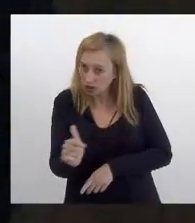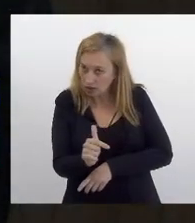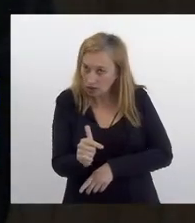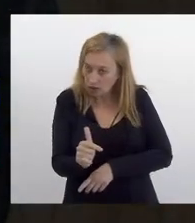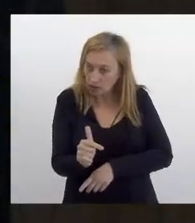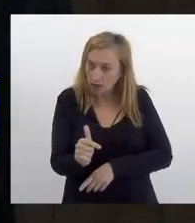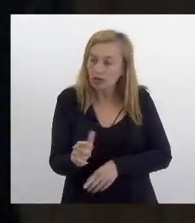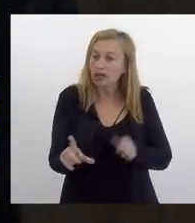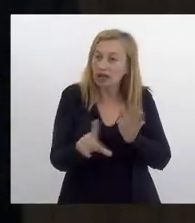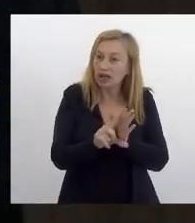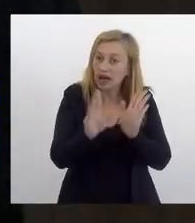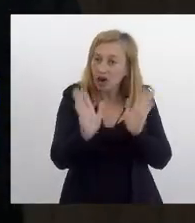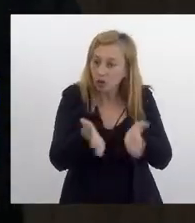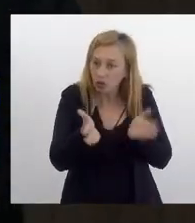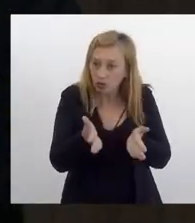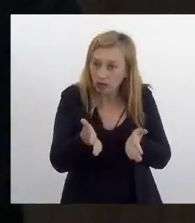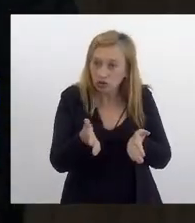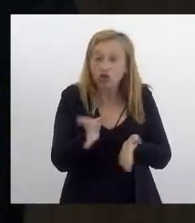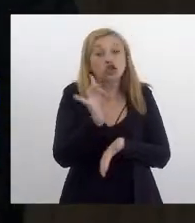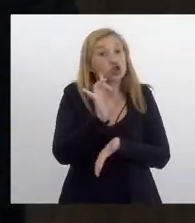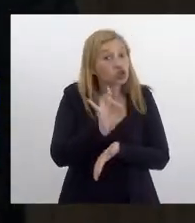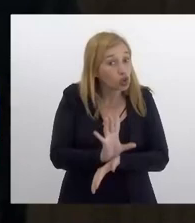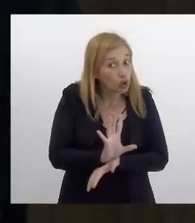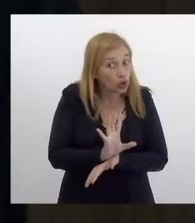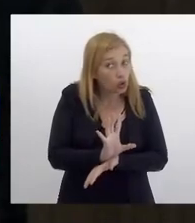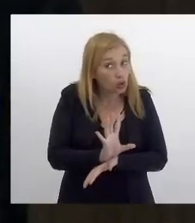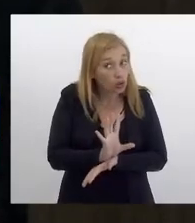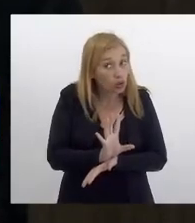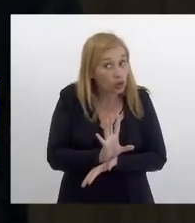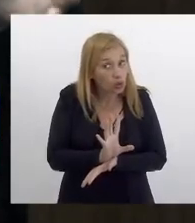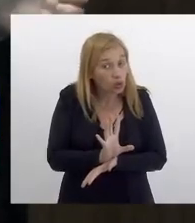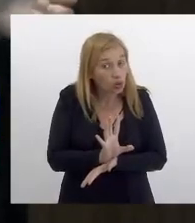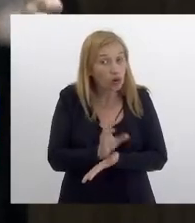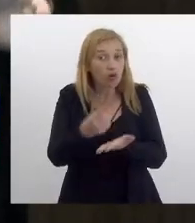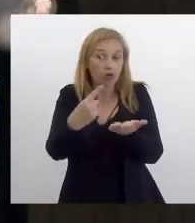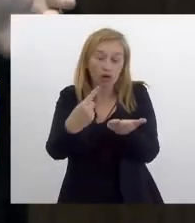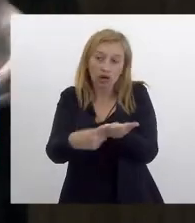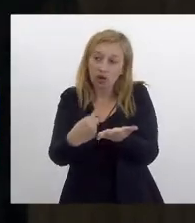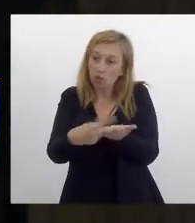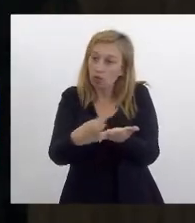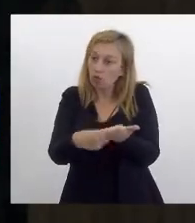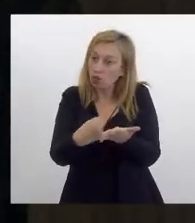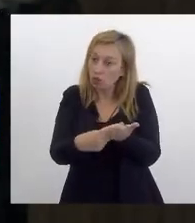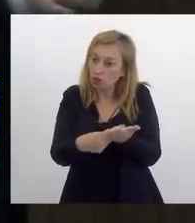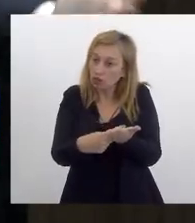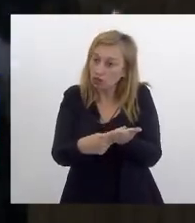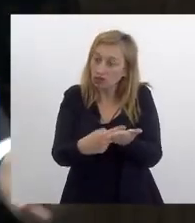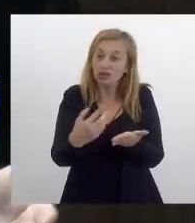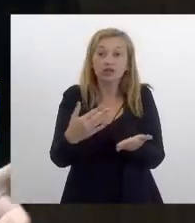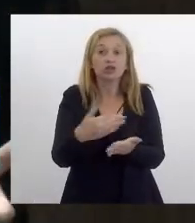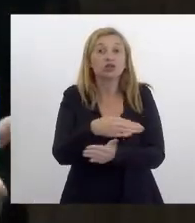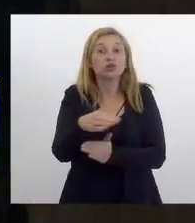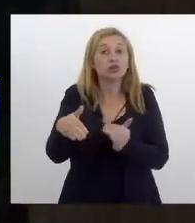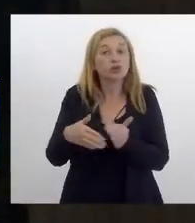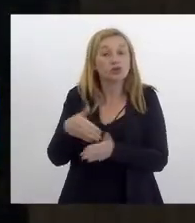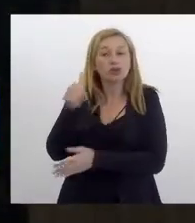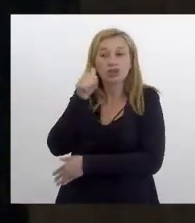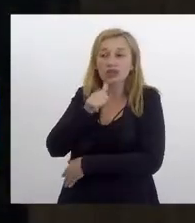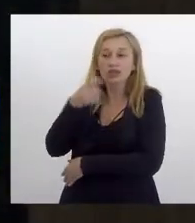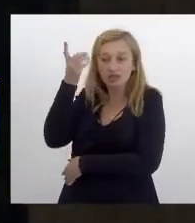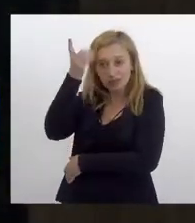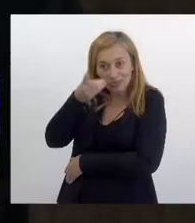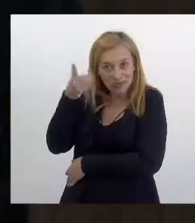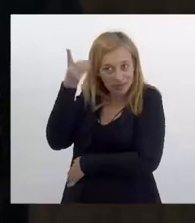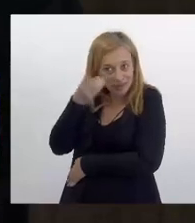esta legislatura. só que há um acordo de senhoras, um